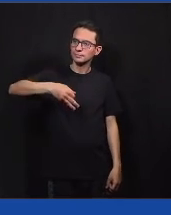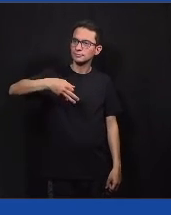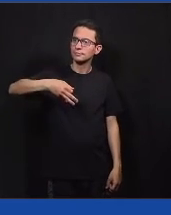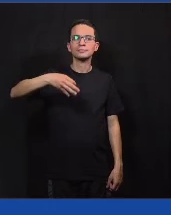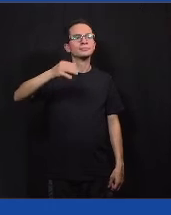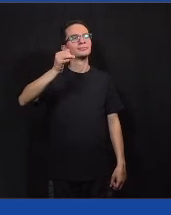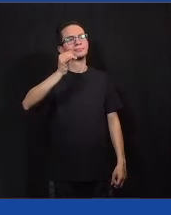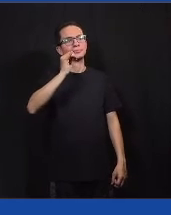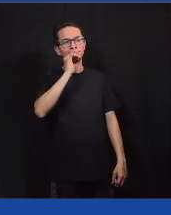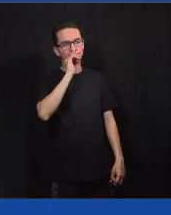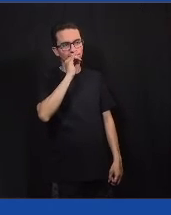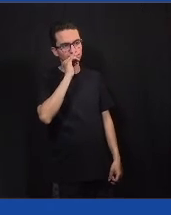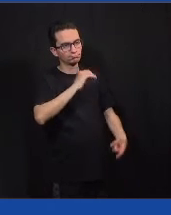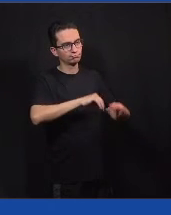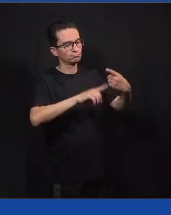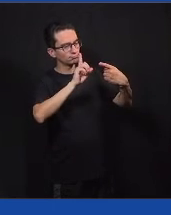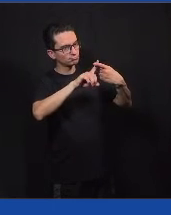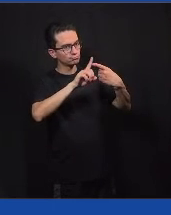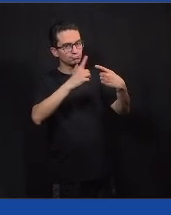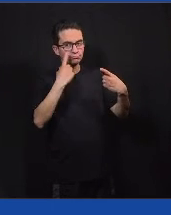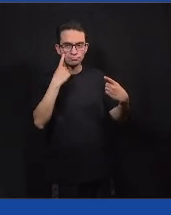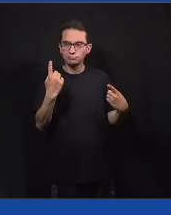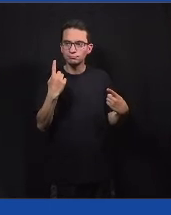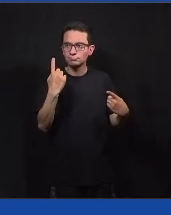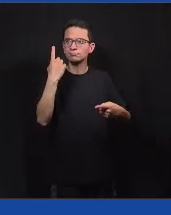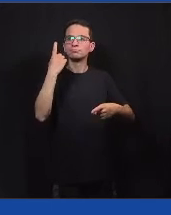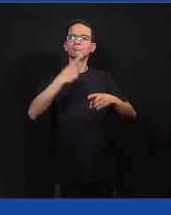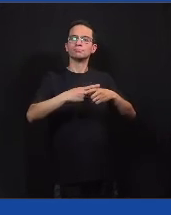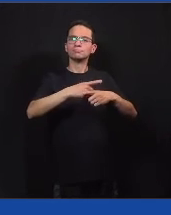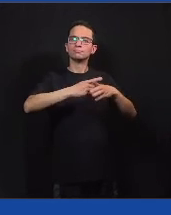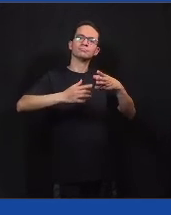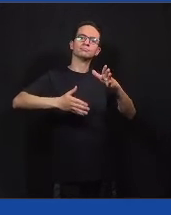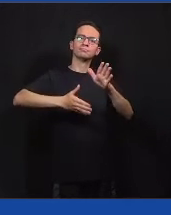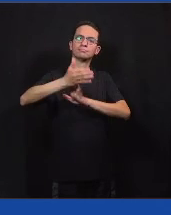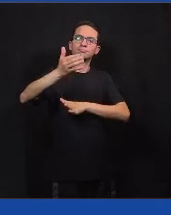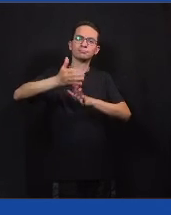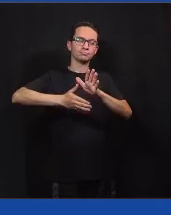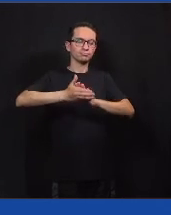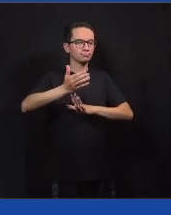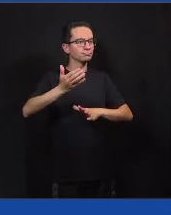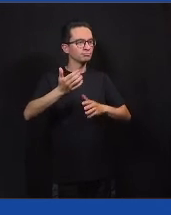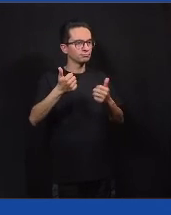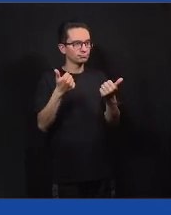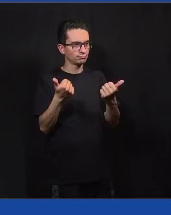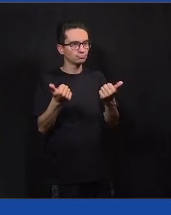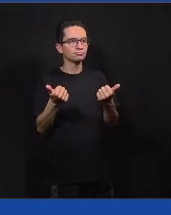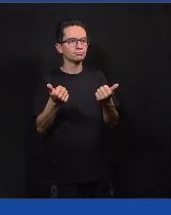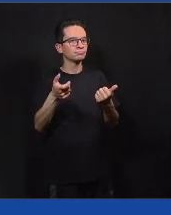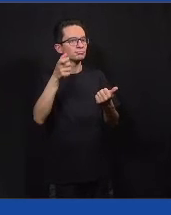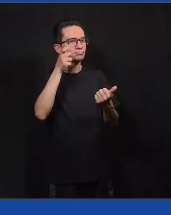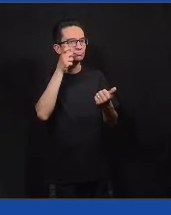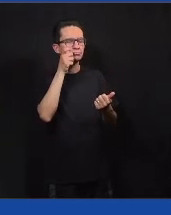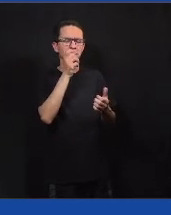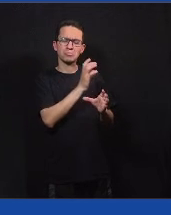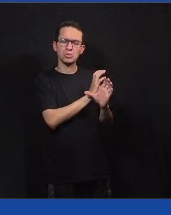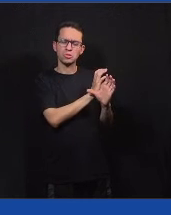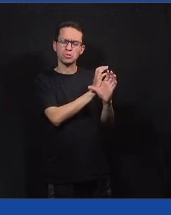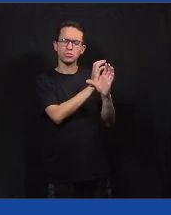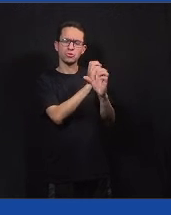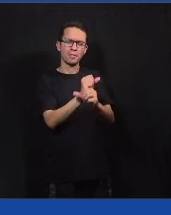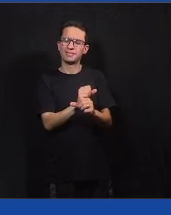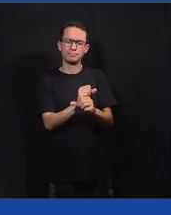a primeira versão da consulta, a primeira edição, na verdade, da consulta. Lá a gente conseguiu cerca de 9 mil